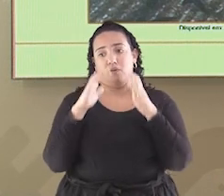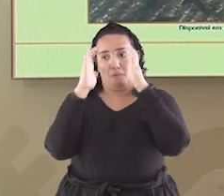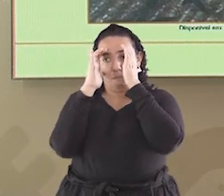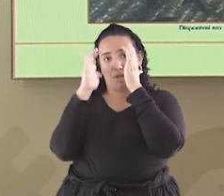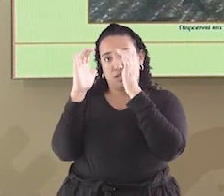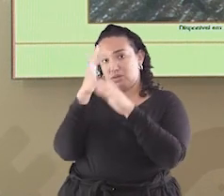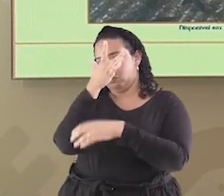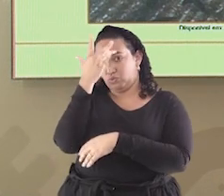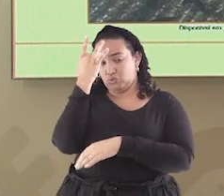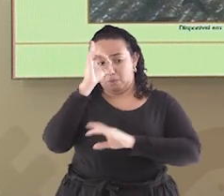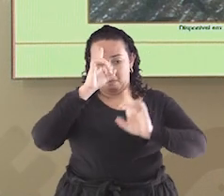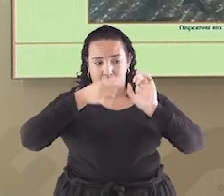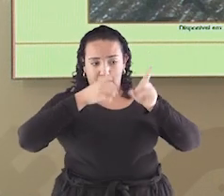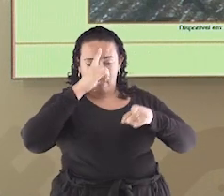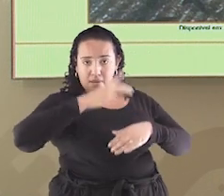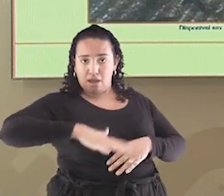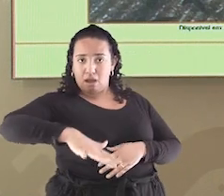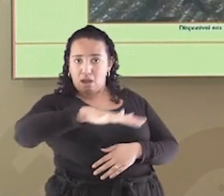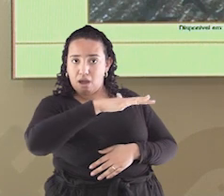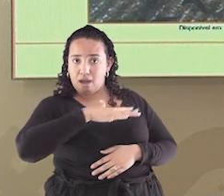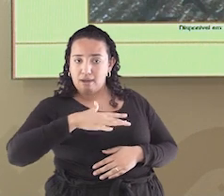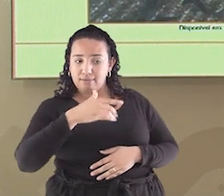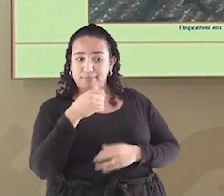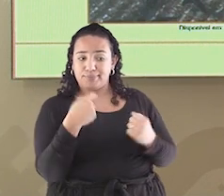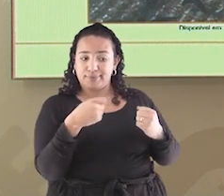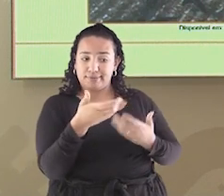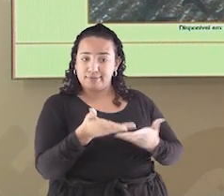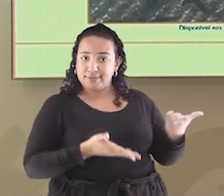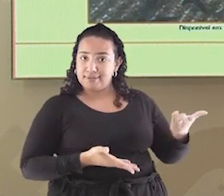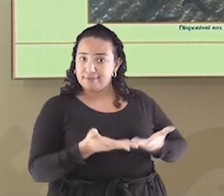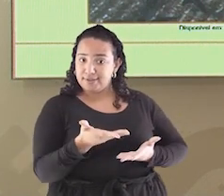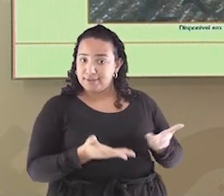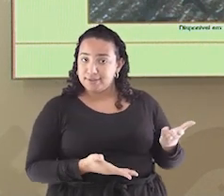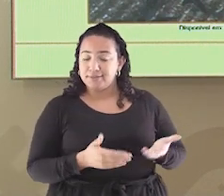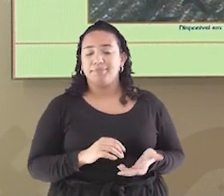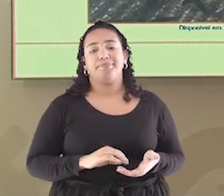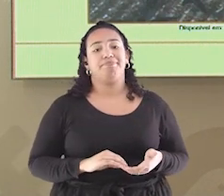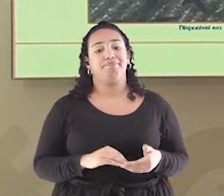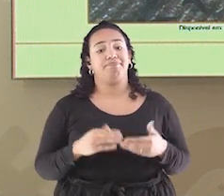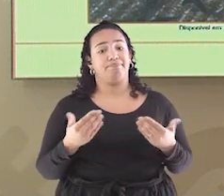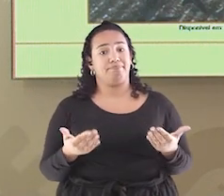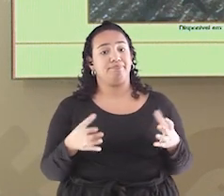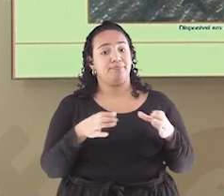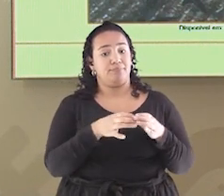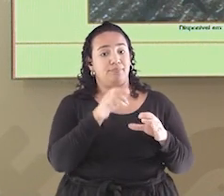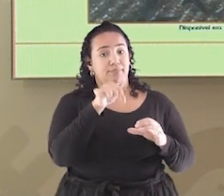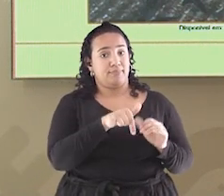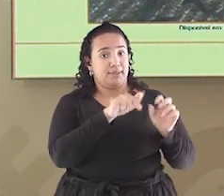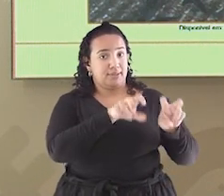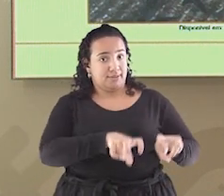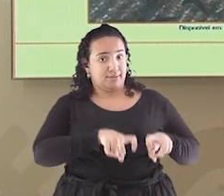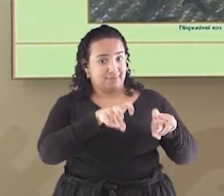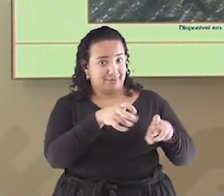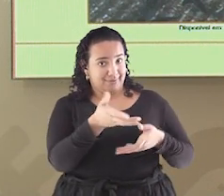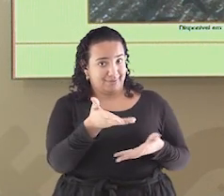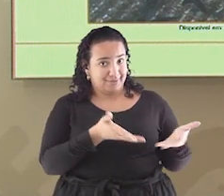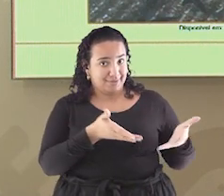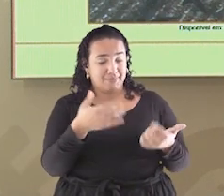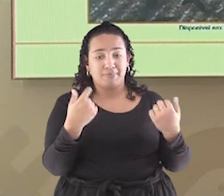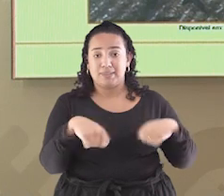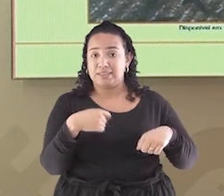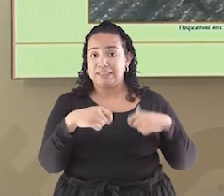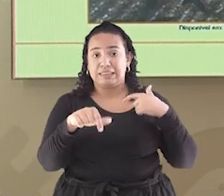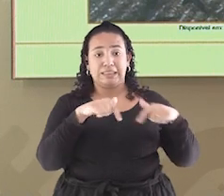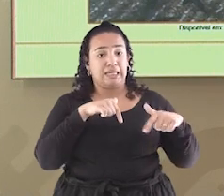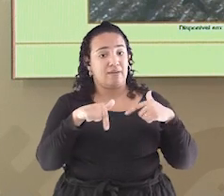proprietários de terra pelo sistema de servidão. Na condição de servos, essa classe de camponeses devia realizar todo o